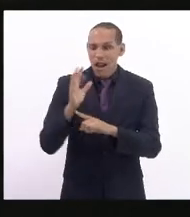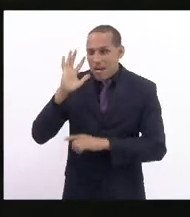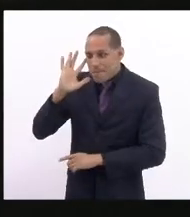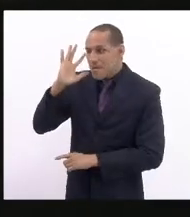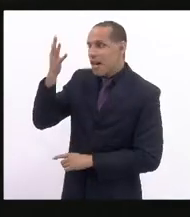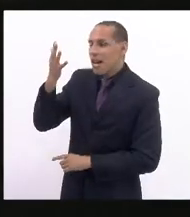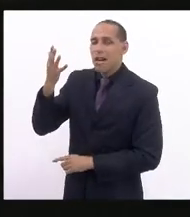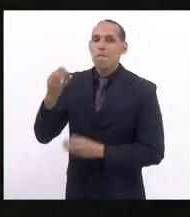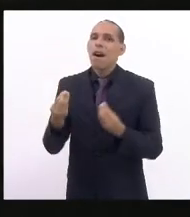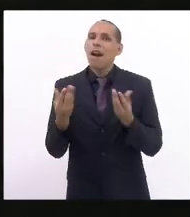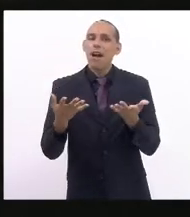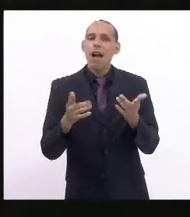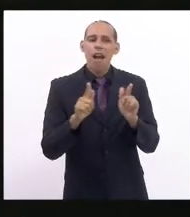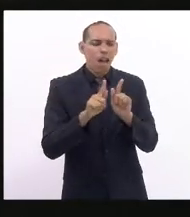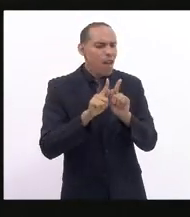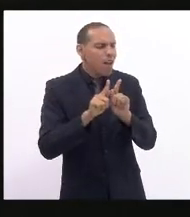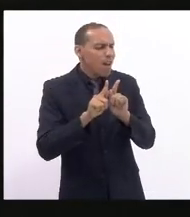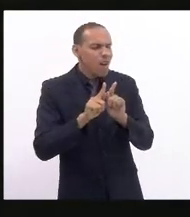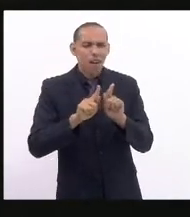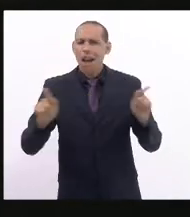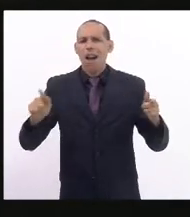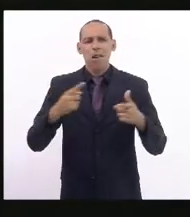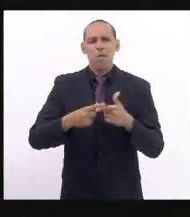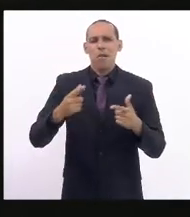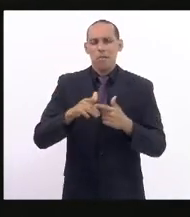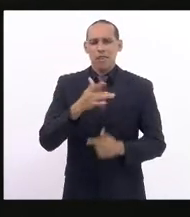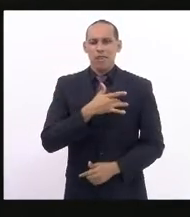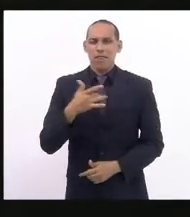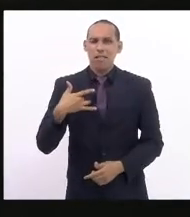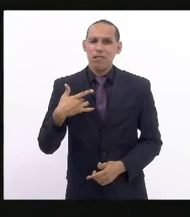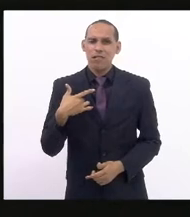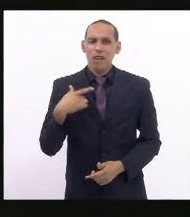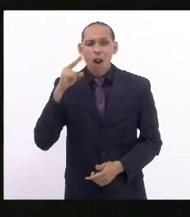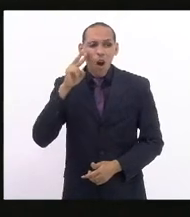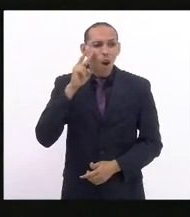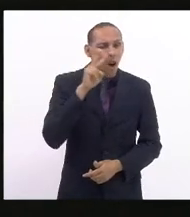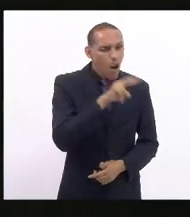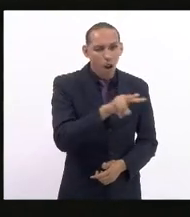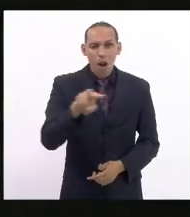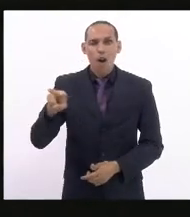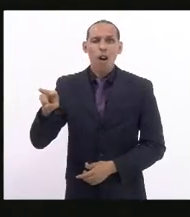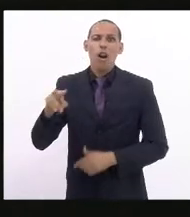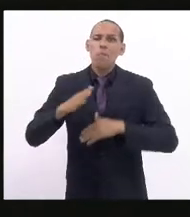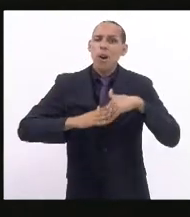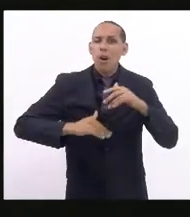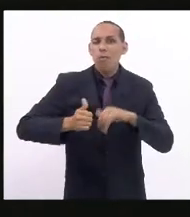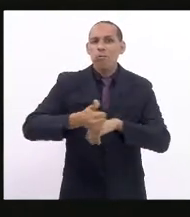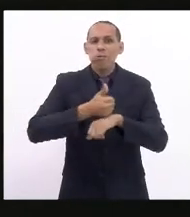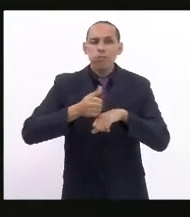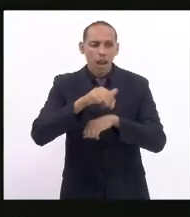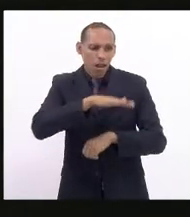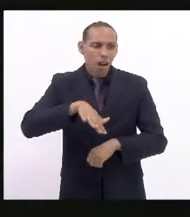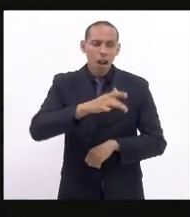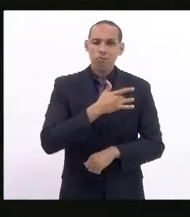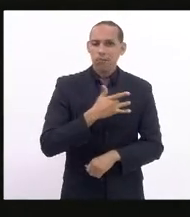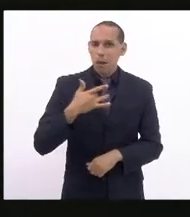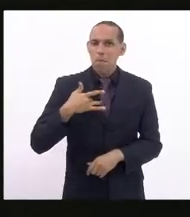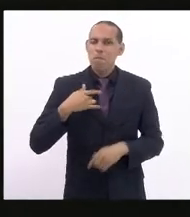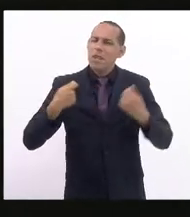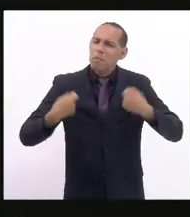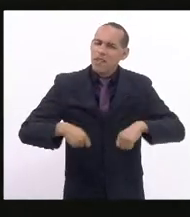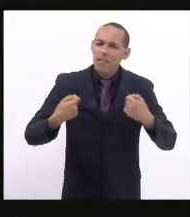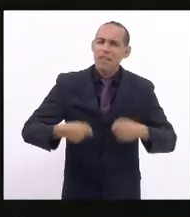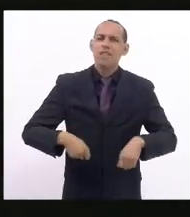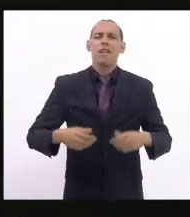essa grave crise sanitária. Vamos olhar para os profissionais da área da saúde que merecem todo o nosso